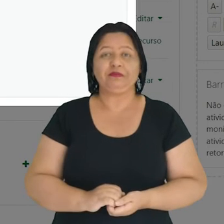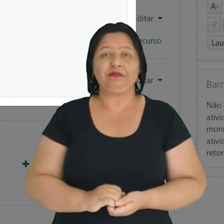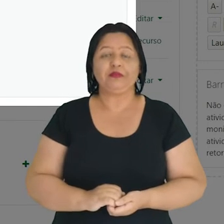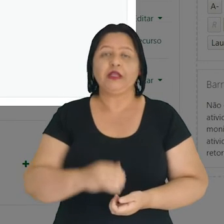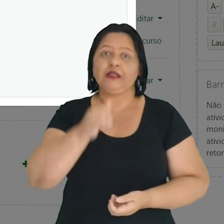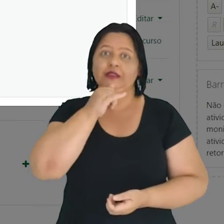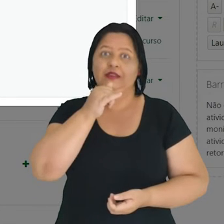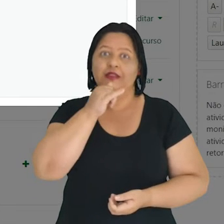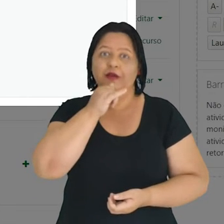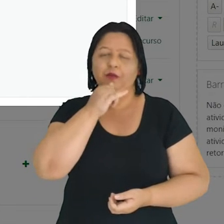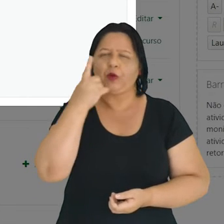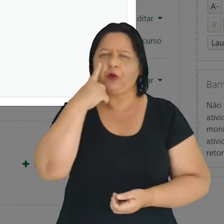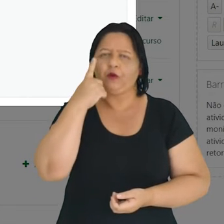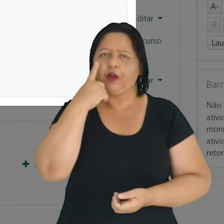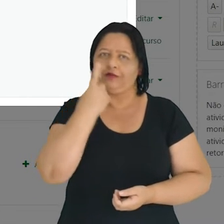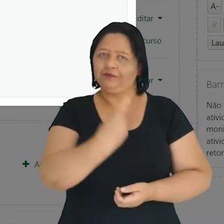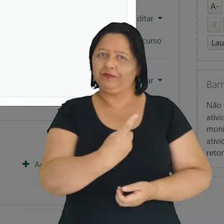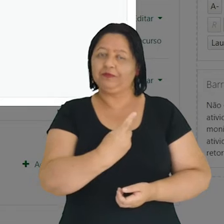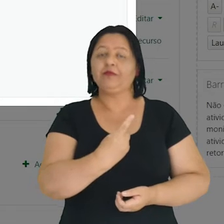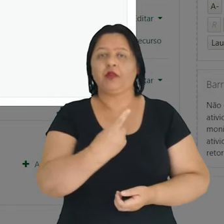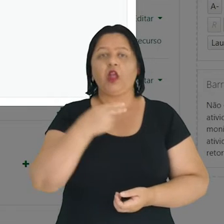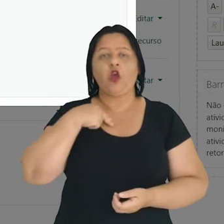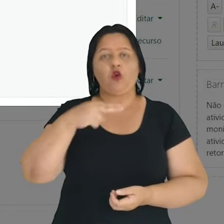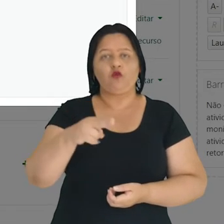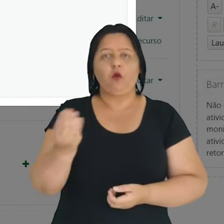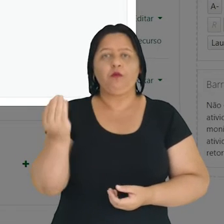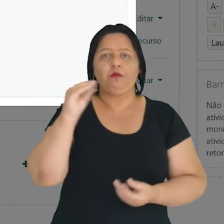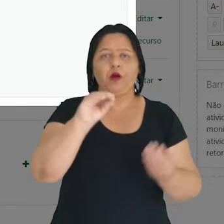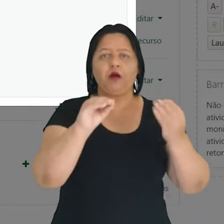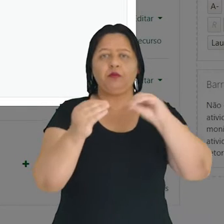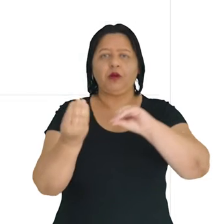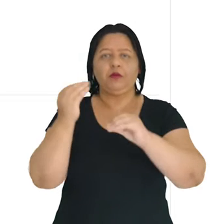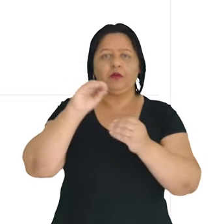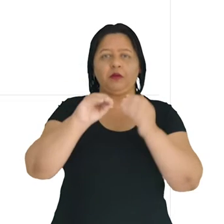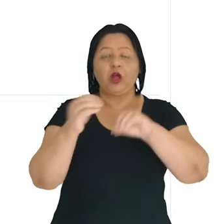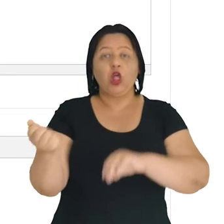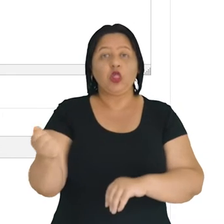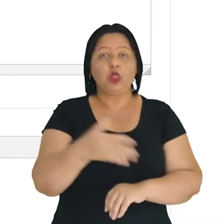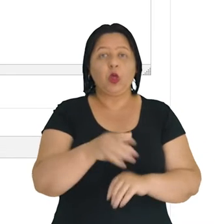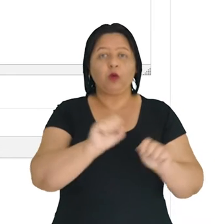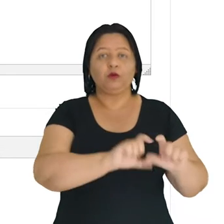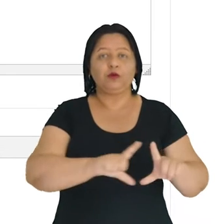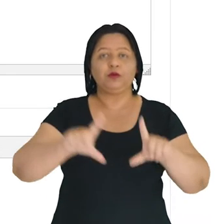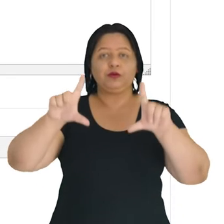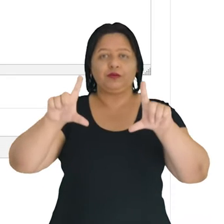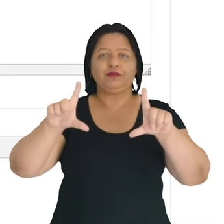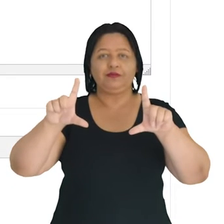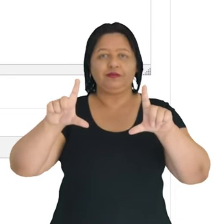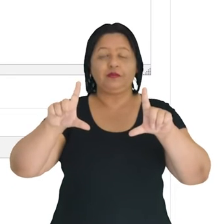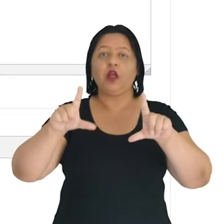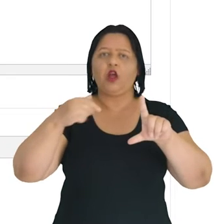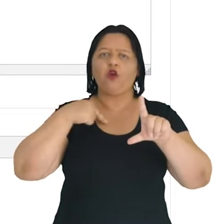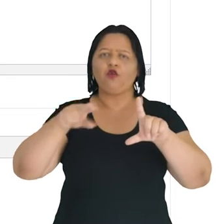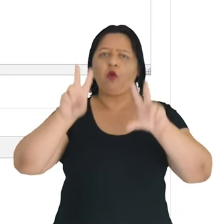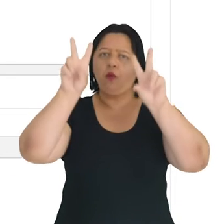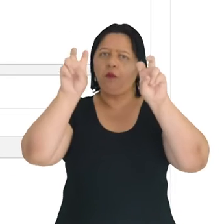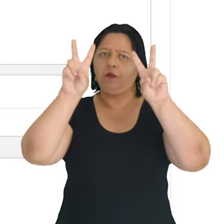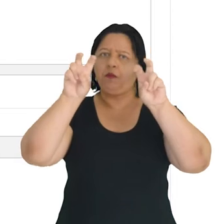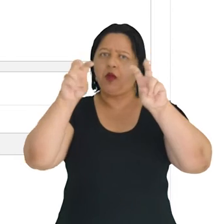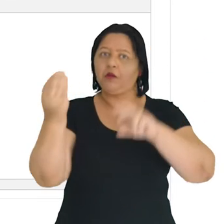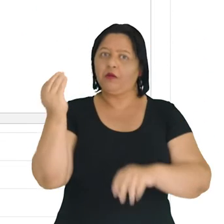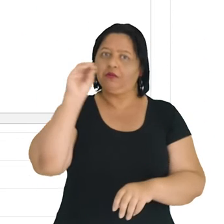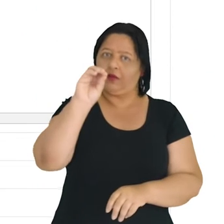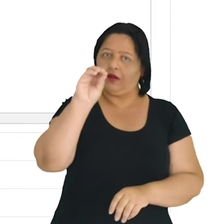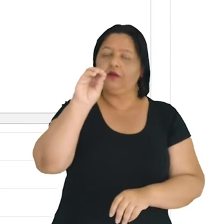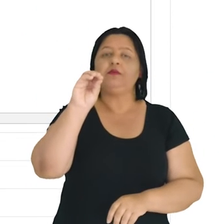Então, por exemplo, aqui eu vou adicionar uma nova página. Vou dar um título para essa